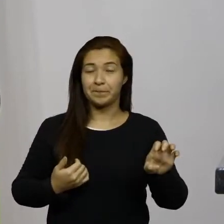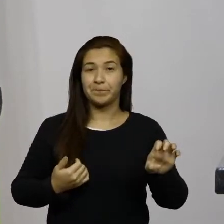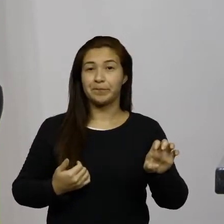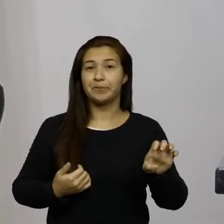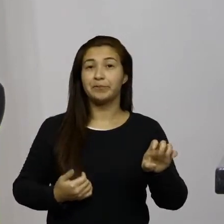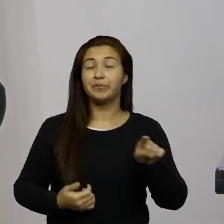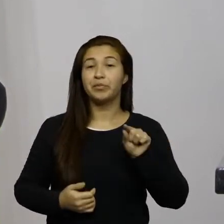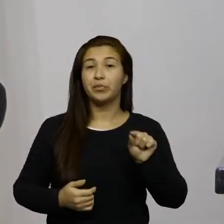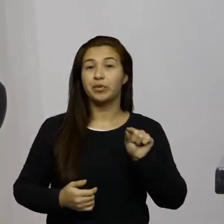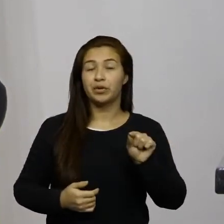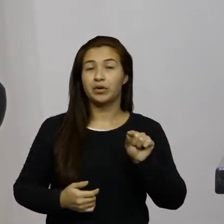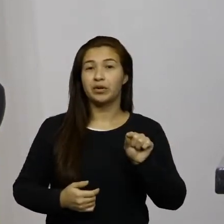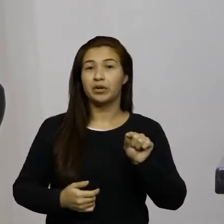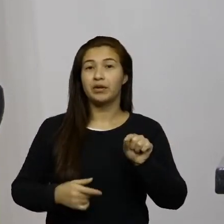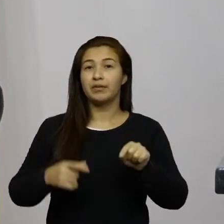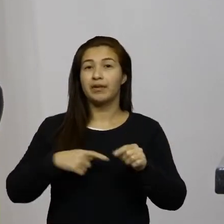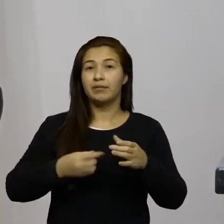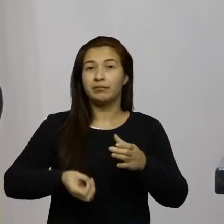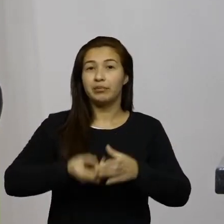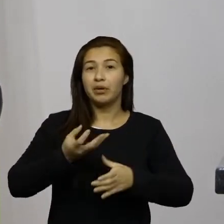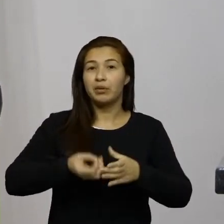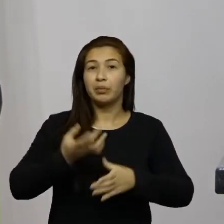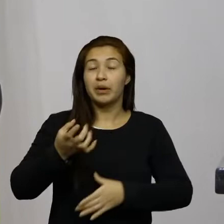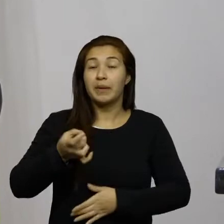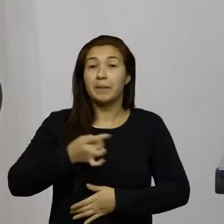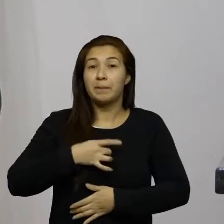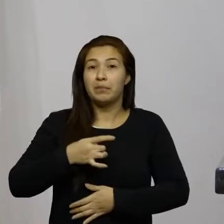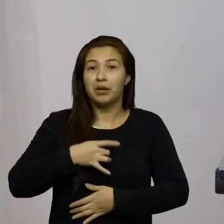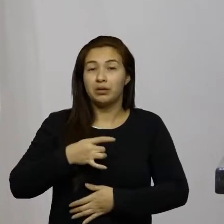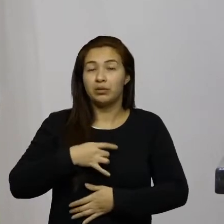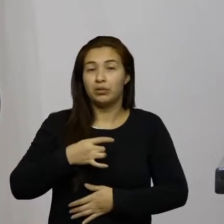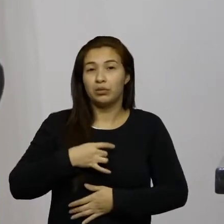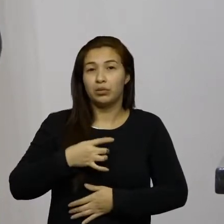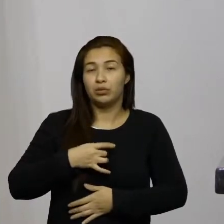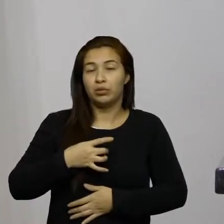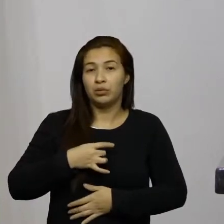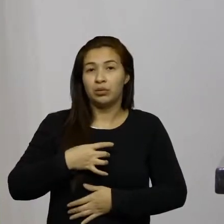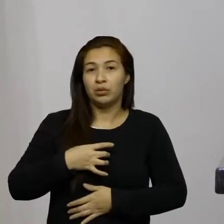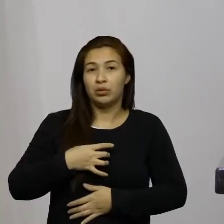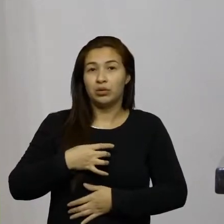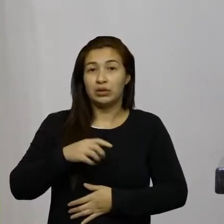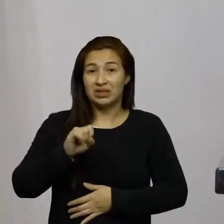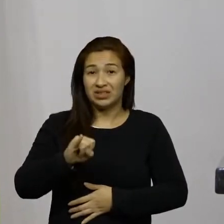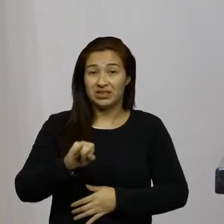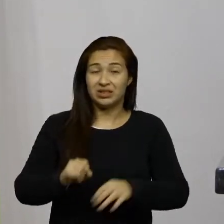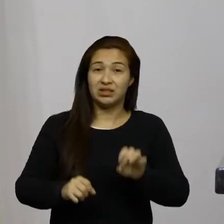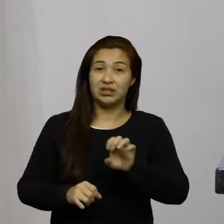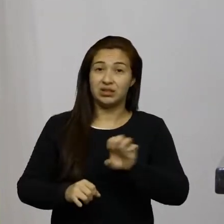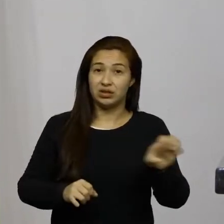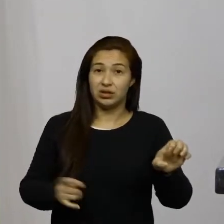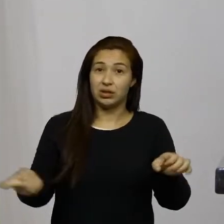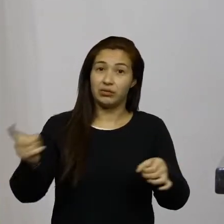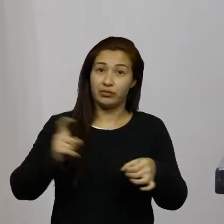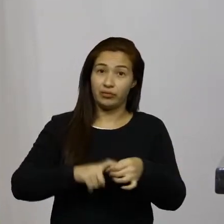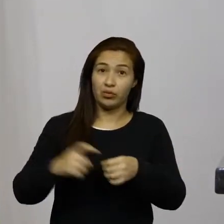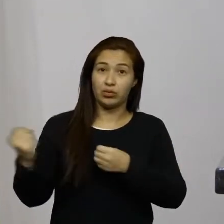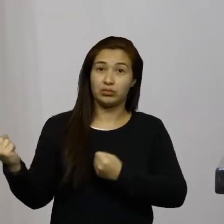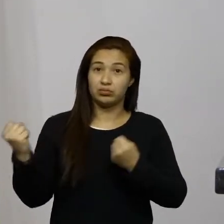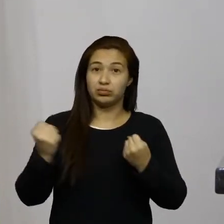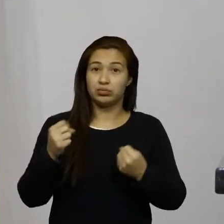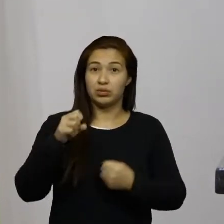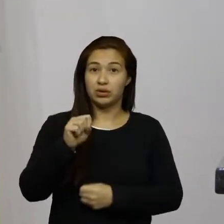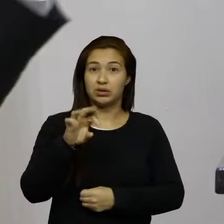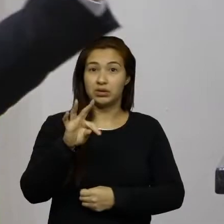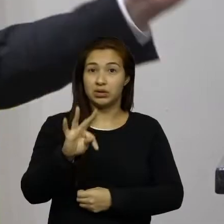começa a surgir um medo que se a esquerda voltar ao poder o STF